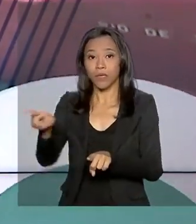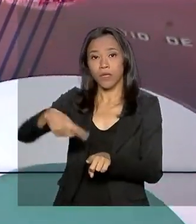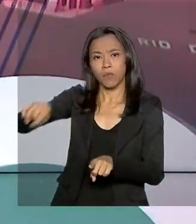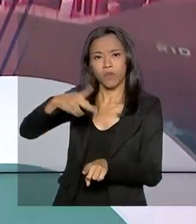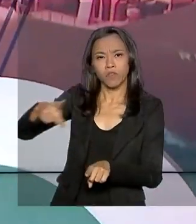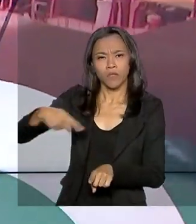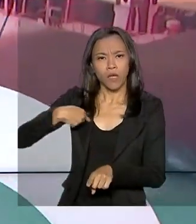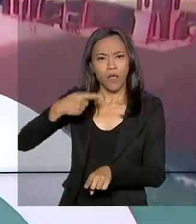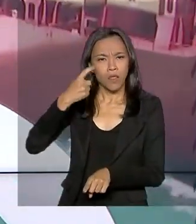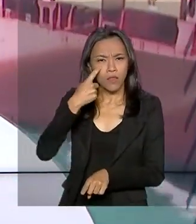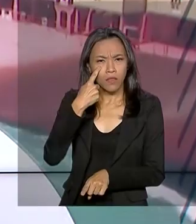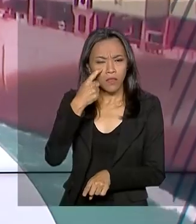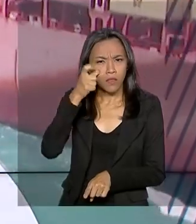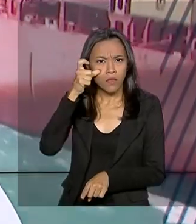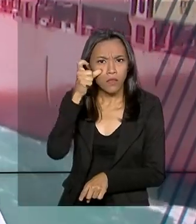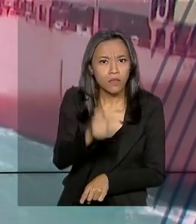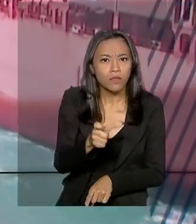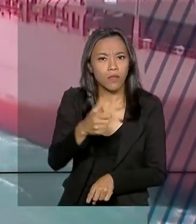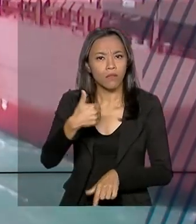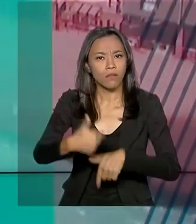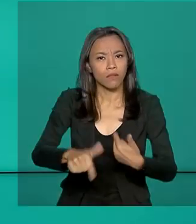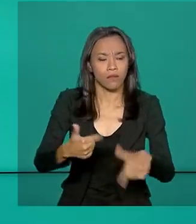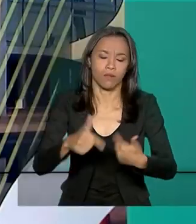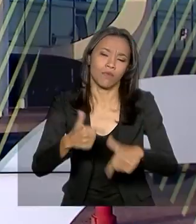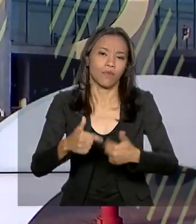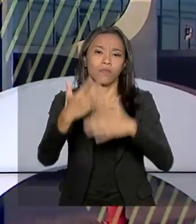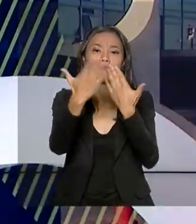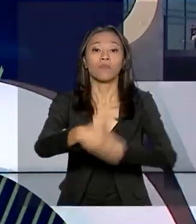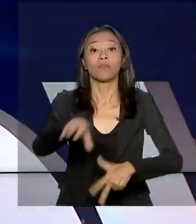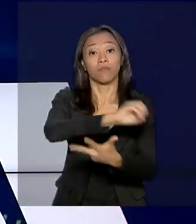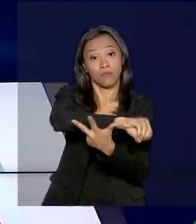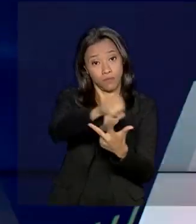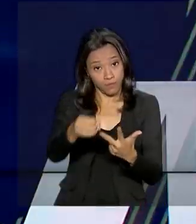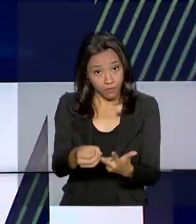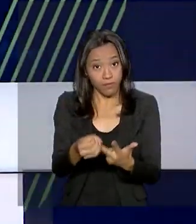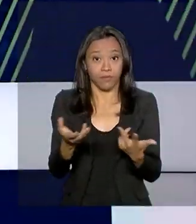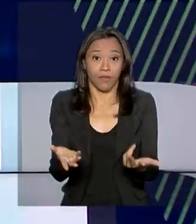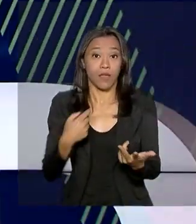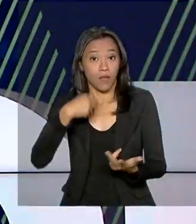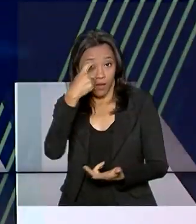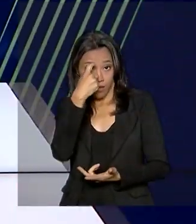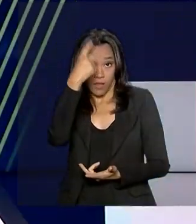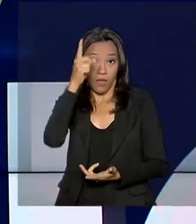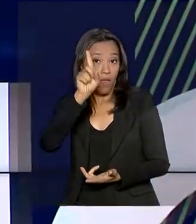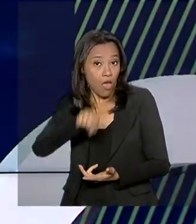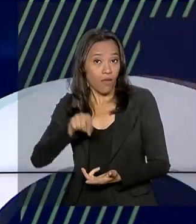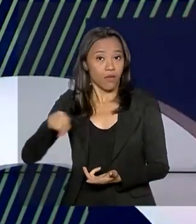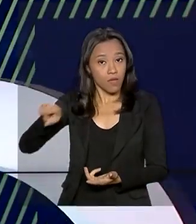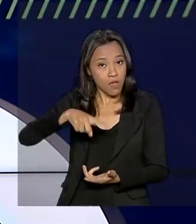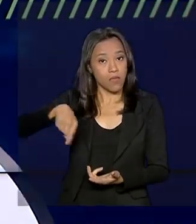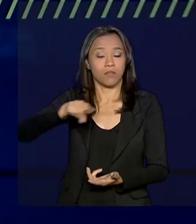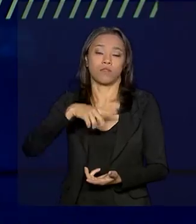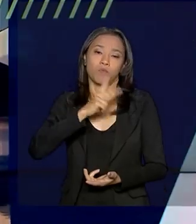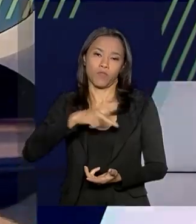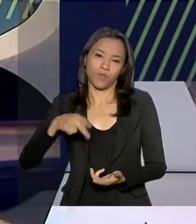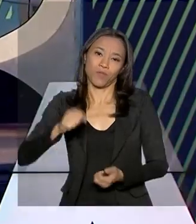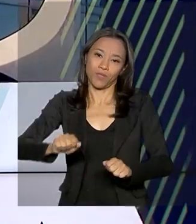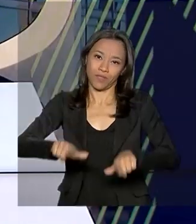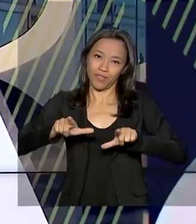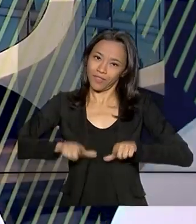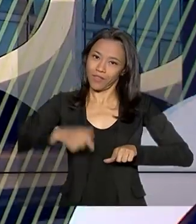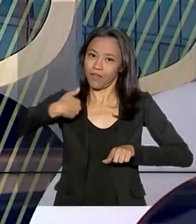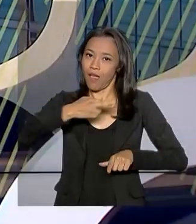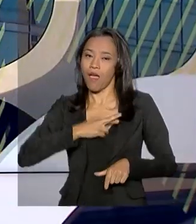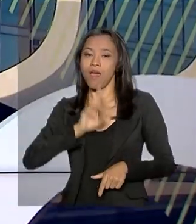interessados em trabalhar na aplicação do Exame Nacional do Ensino Médio. A ideia é que eles possam atuar como certificadores